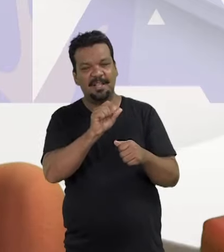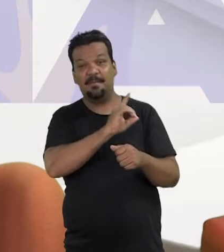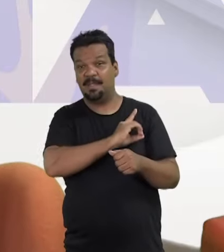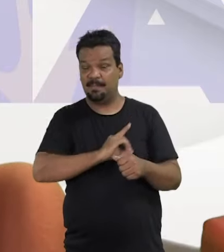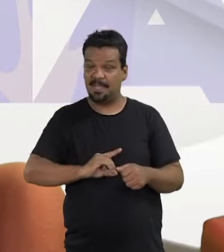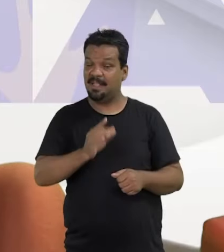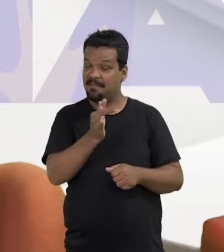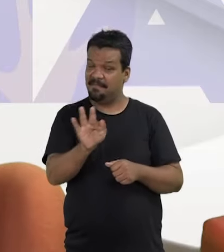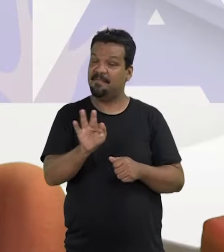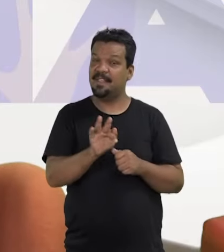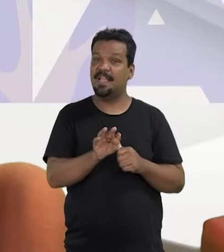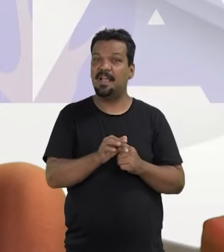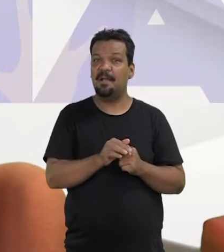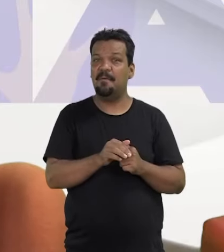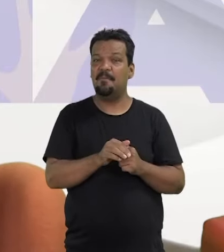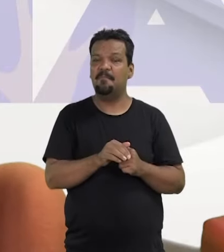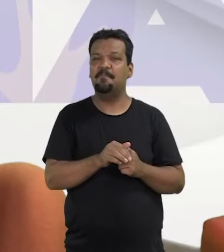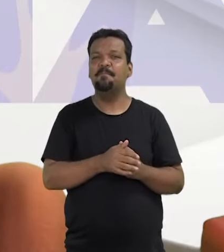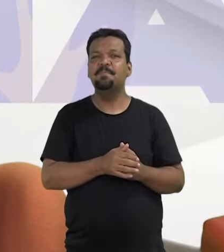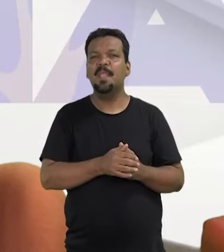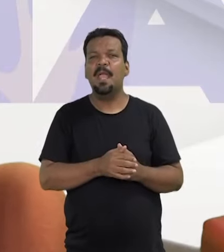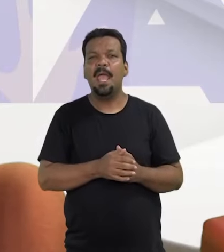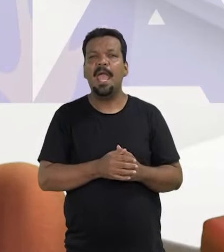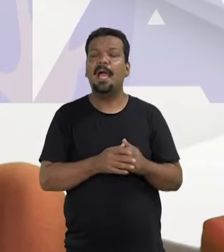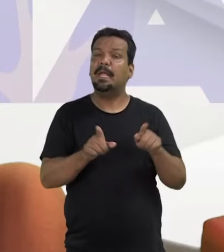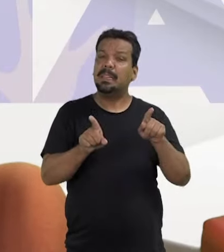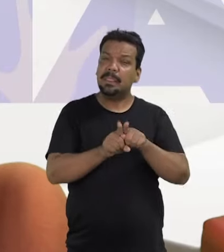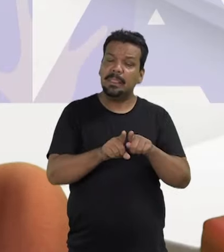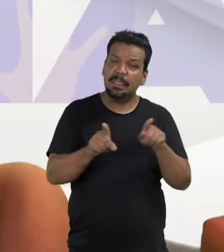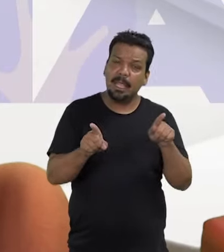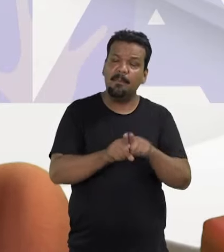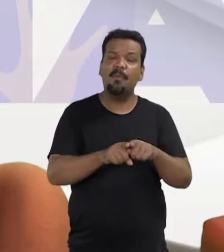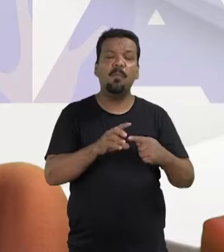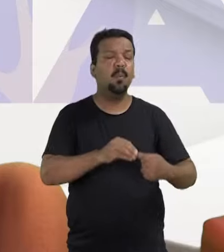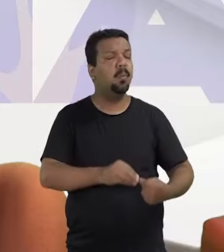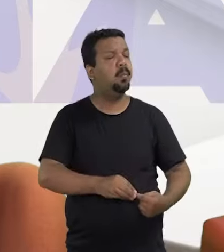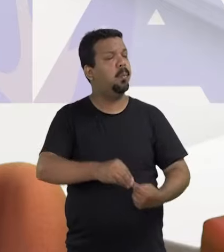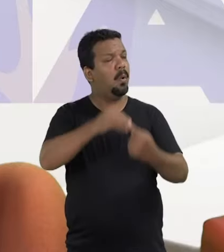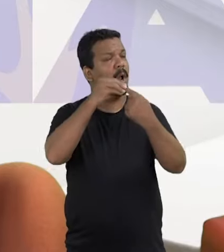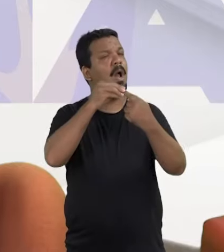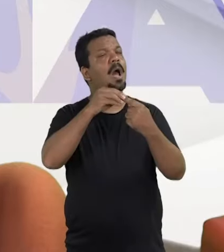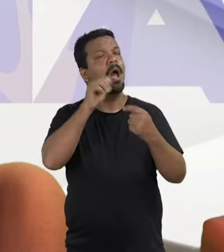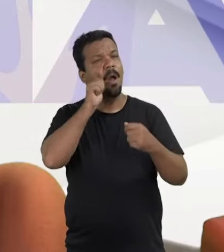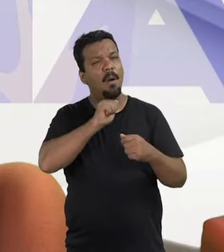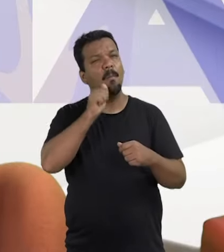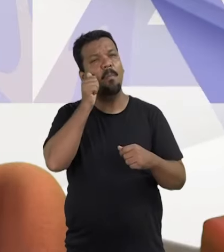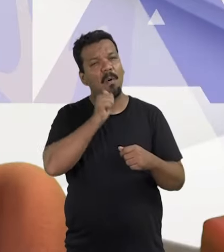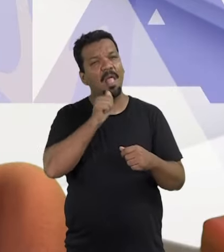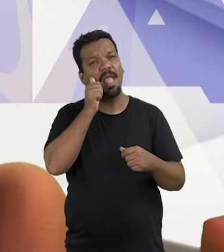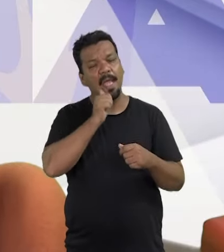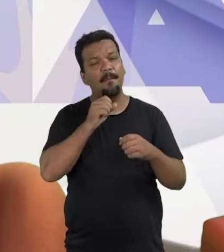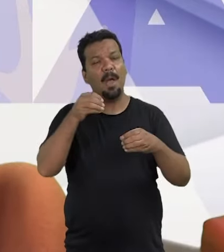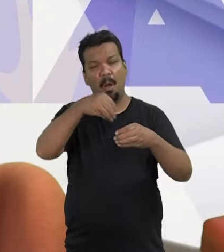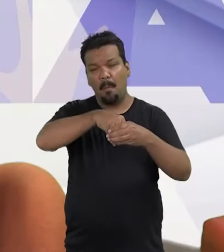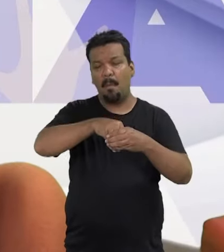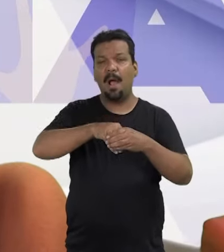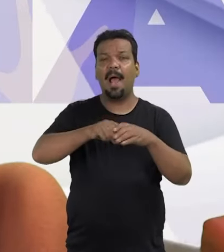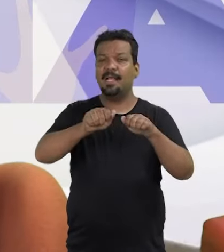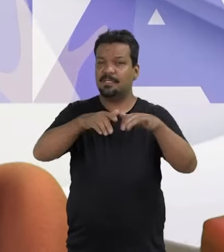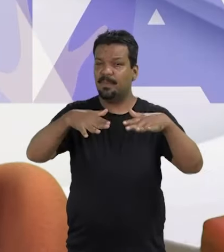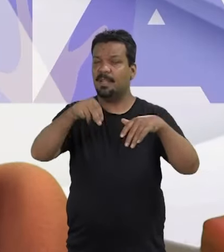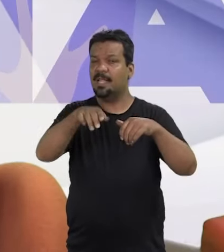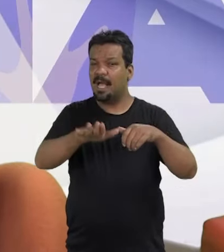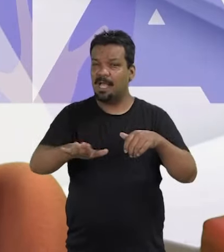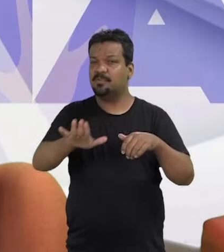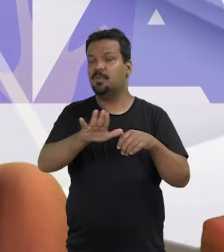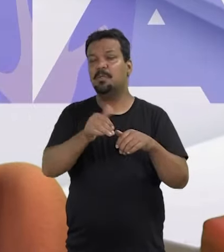mulher a ser eleita deputada federal na América Latina. Ela também foi a única mulher eleita para compor